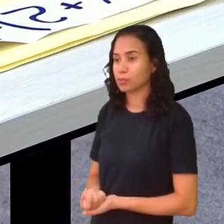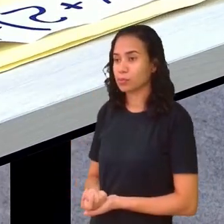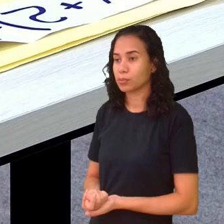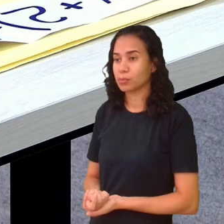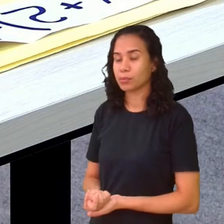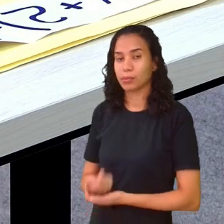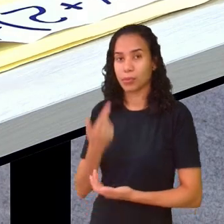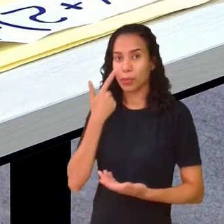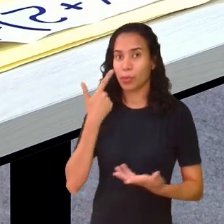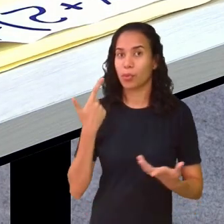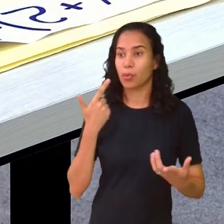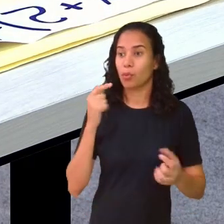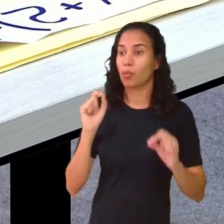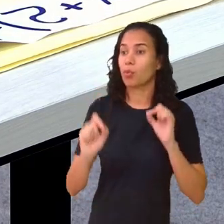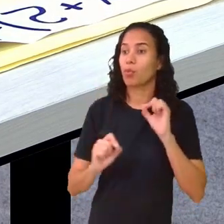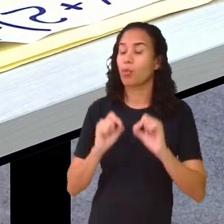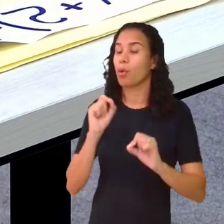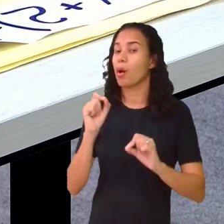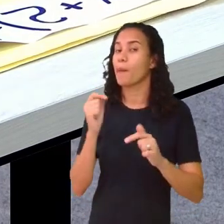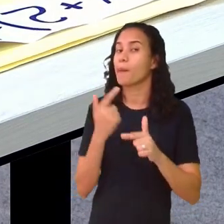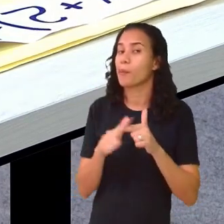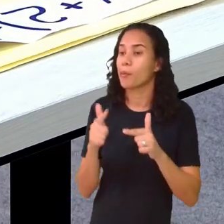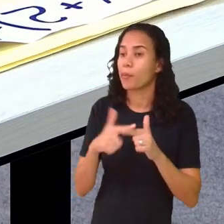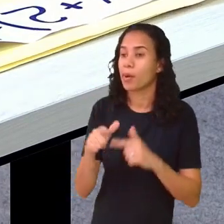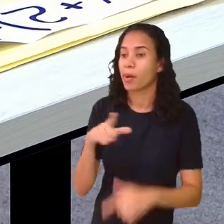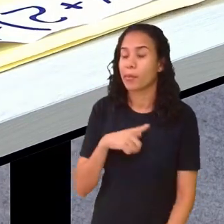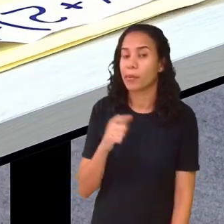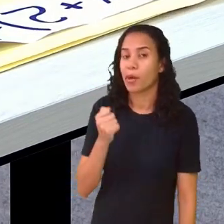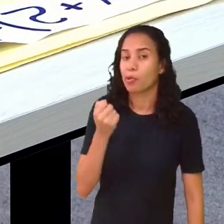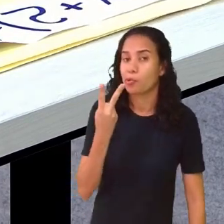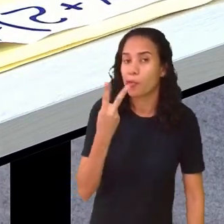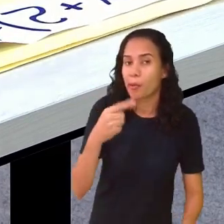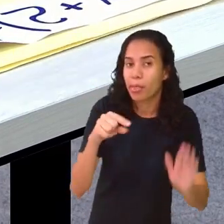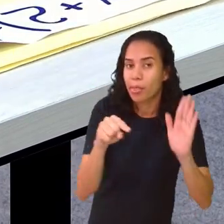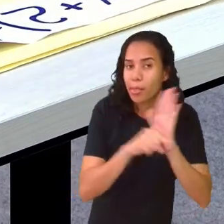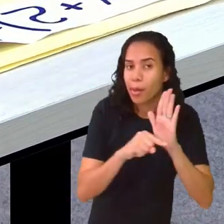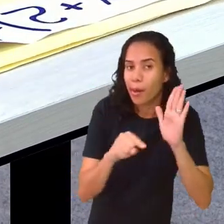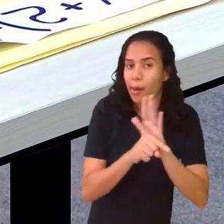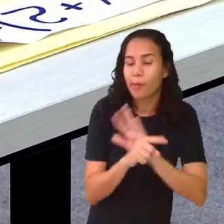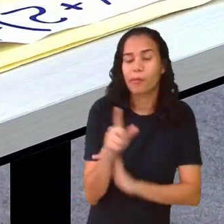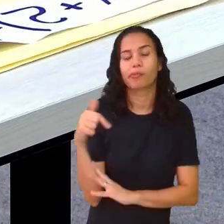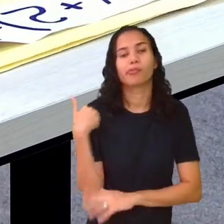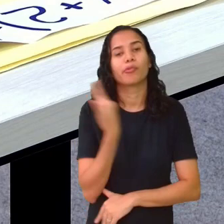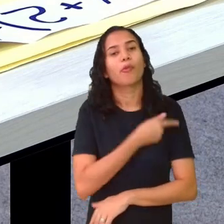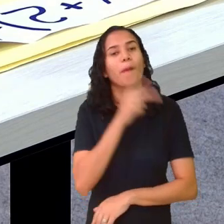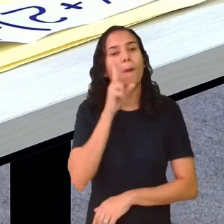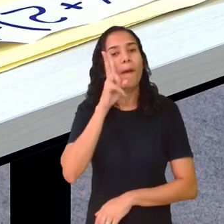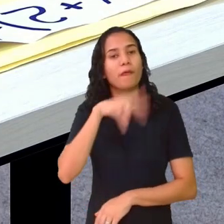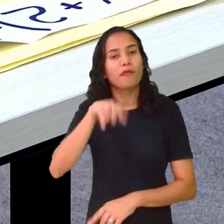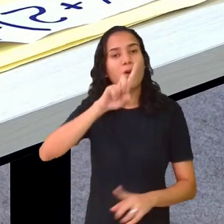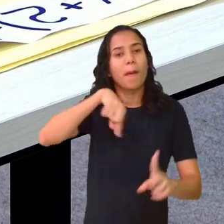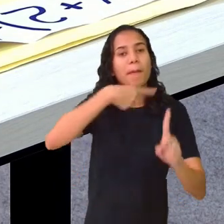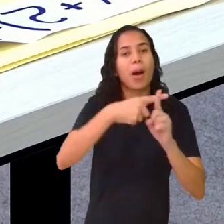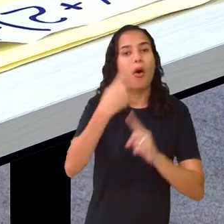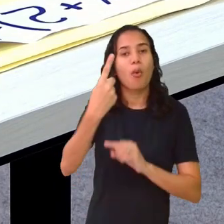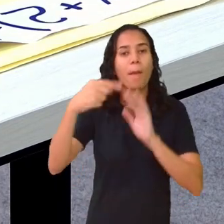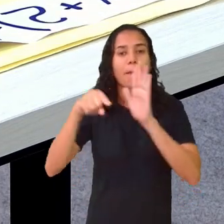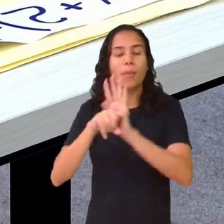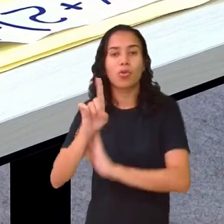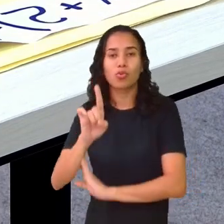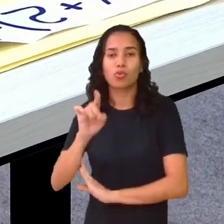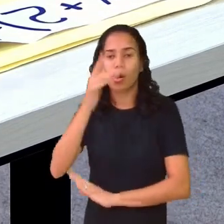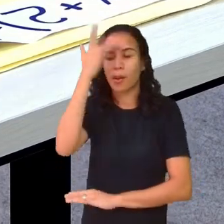Qual é o problema? Eu tenho 2 negativos e a gente viu que mais 1, menos 1, eu